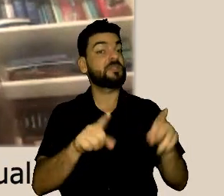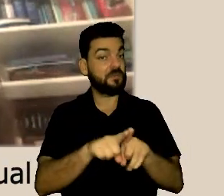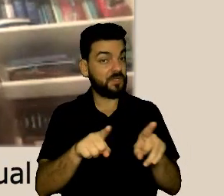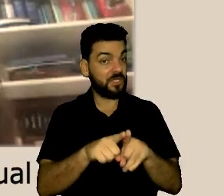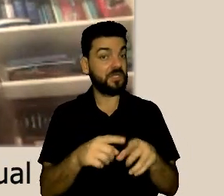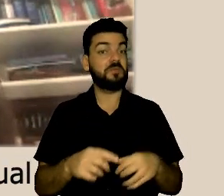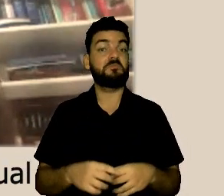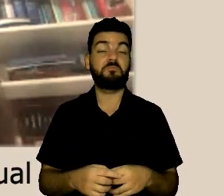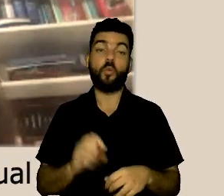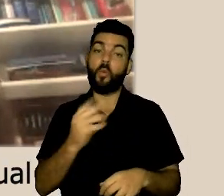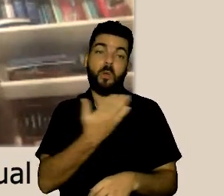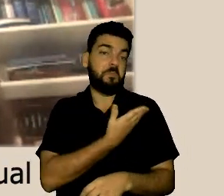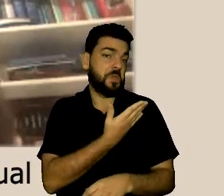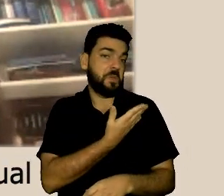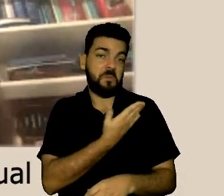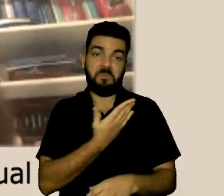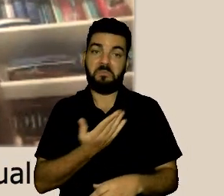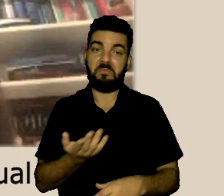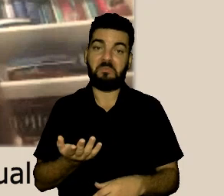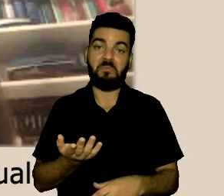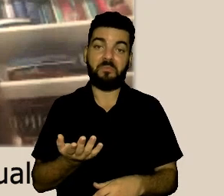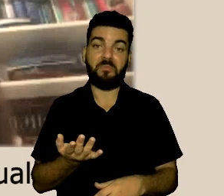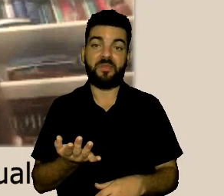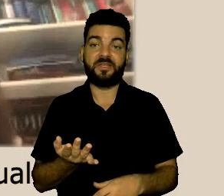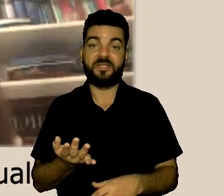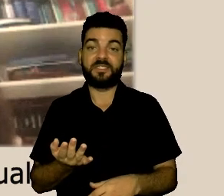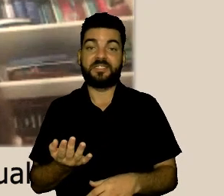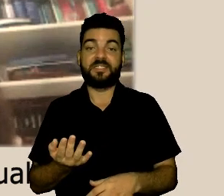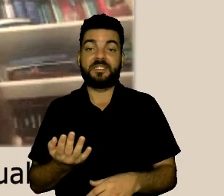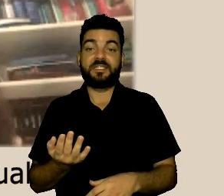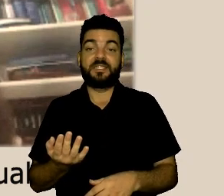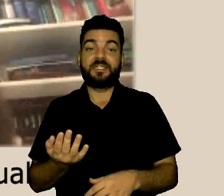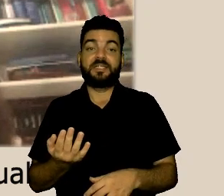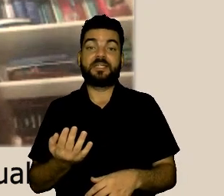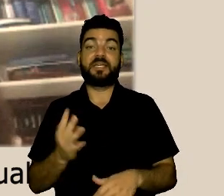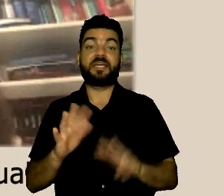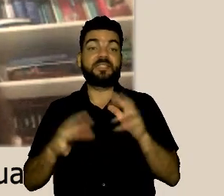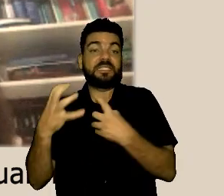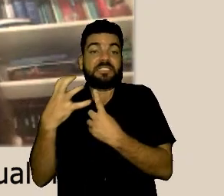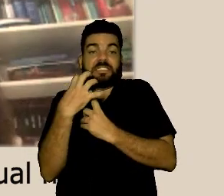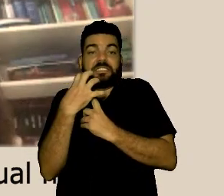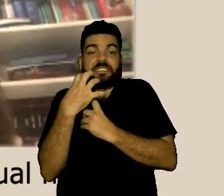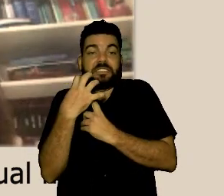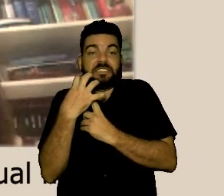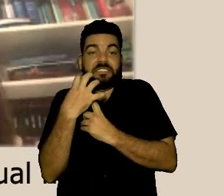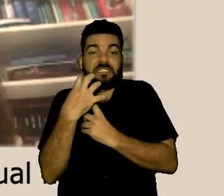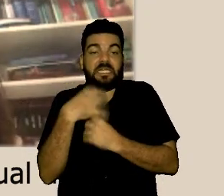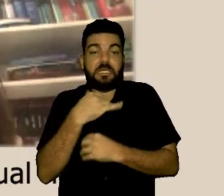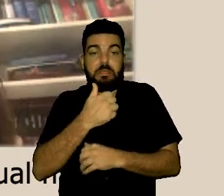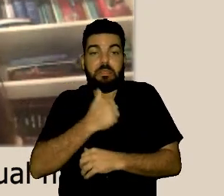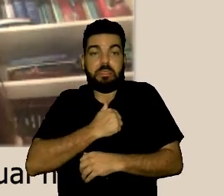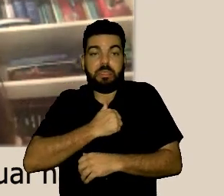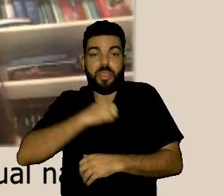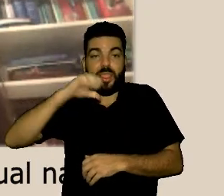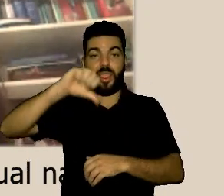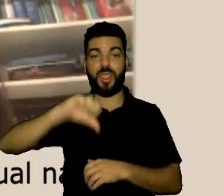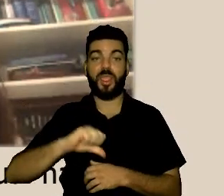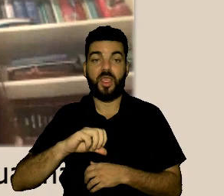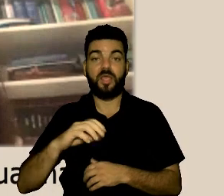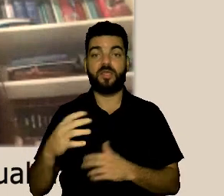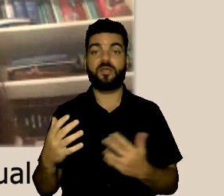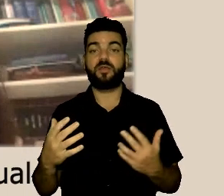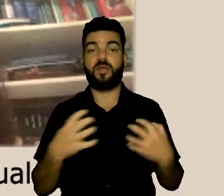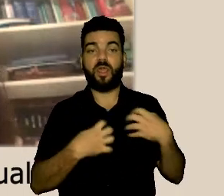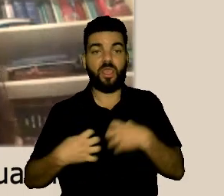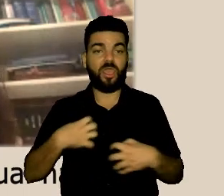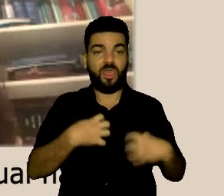atingindo de tal forma a autoestima que essas pessoas ficam encolhidas. Então, a primeira imagem que nós